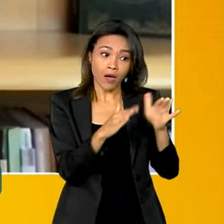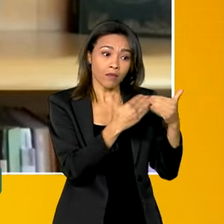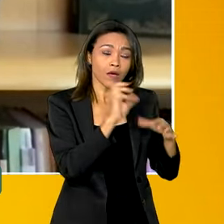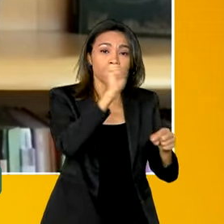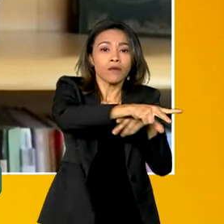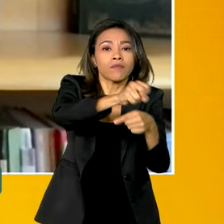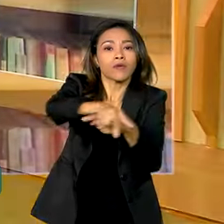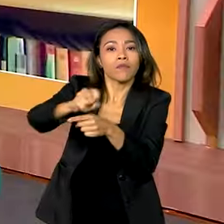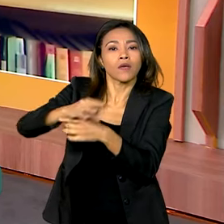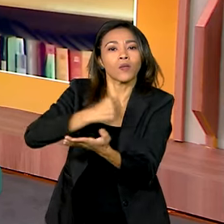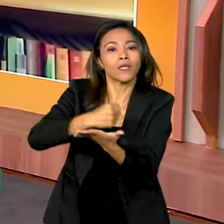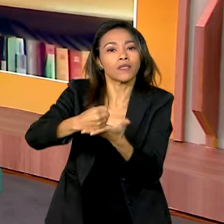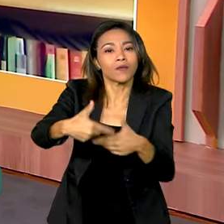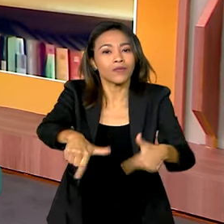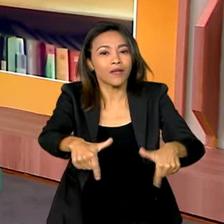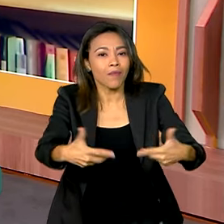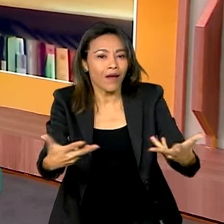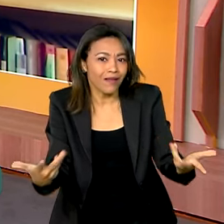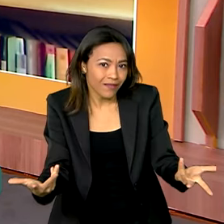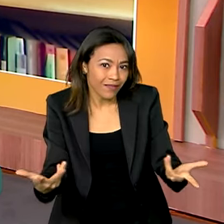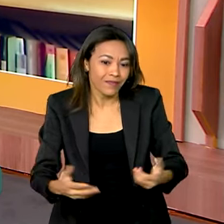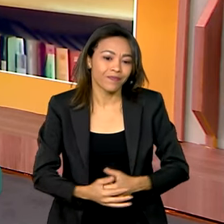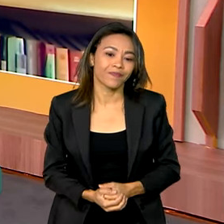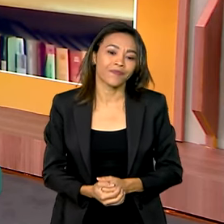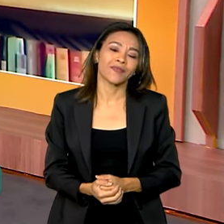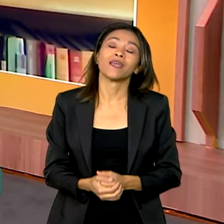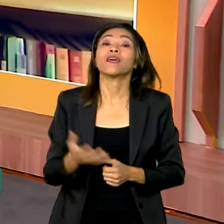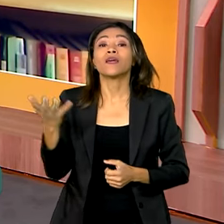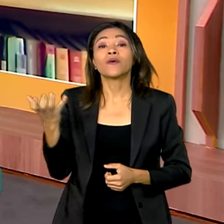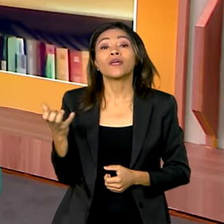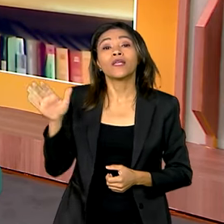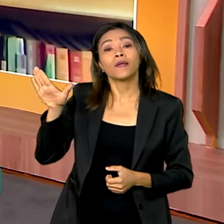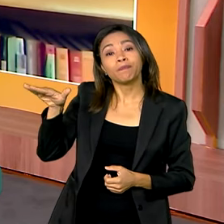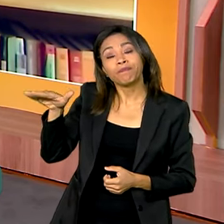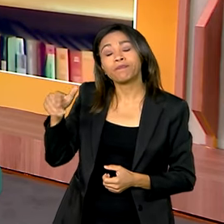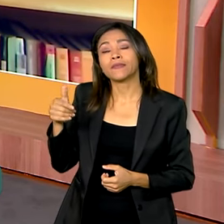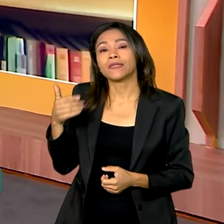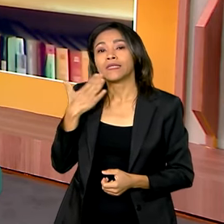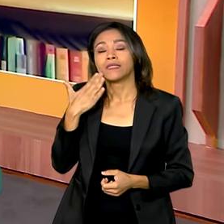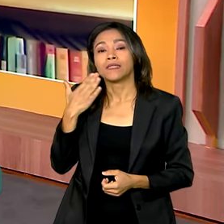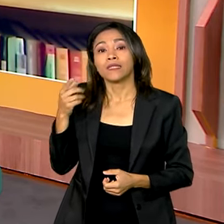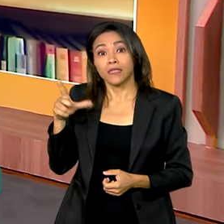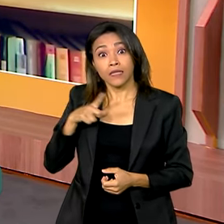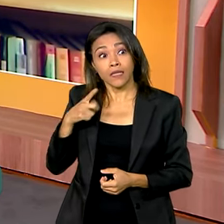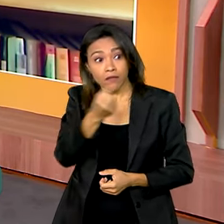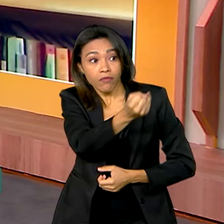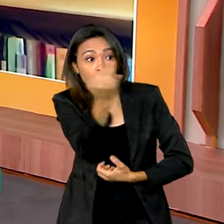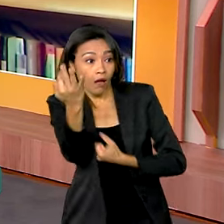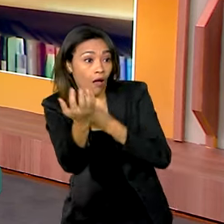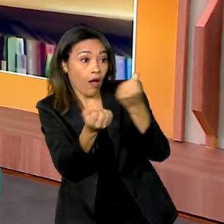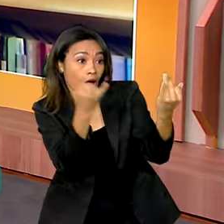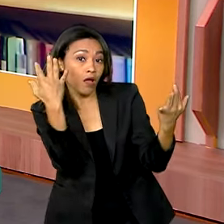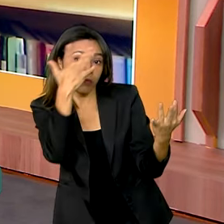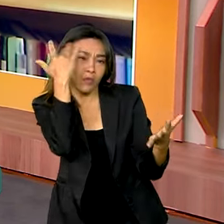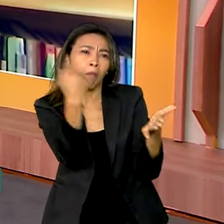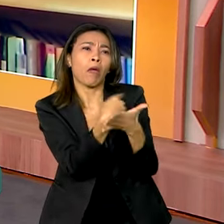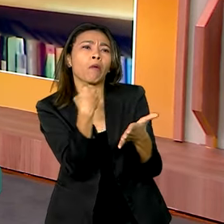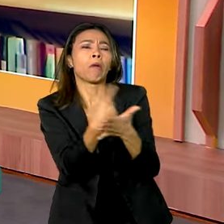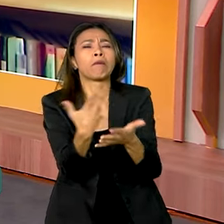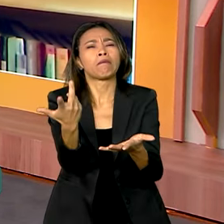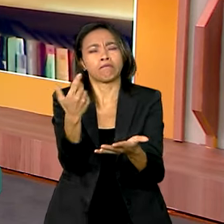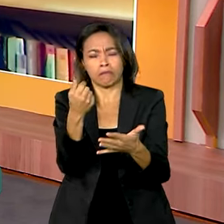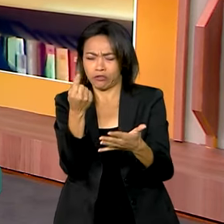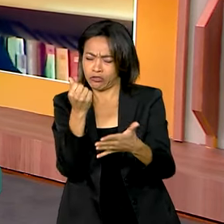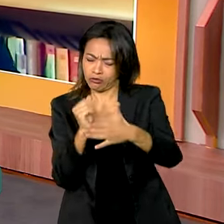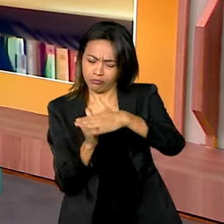principalmente. Exatamente. Isso eu queria até explorar melhor com a senhora, ministra, porque tem muita gente que questiona investimentos em cultura. A